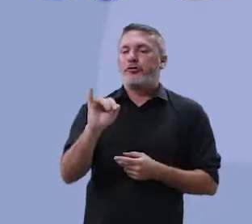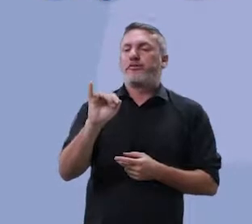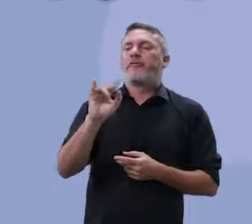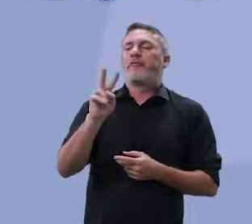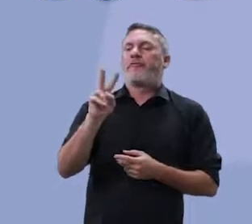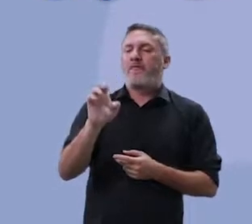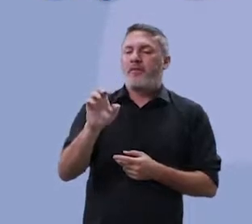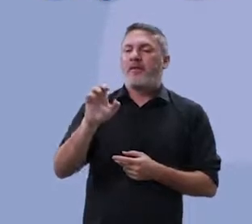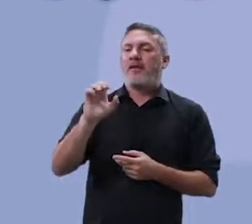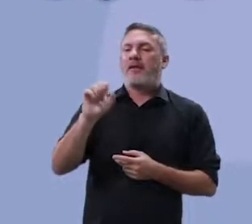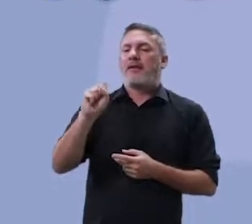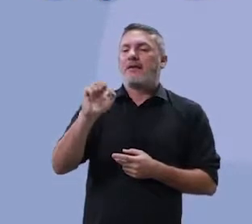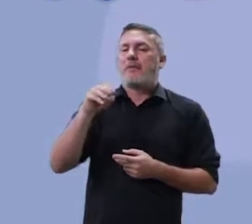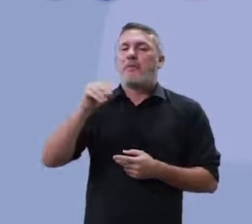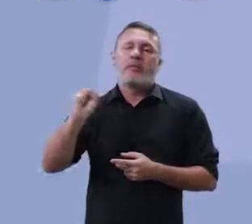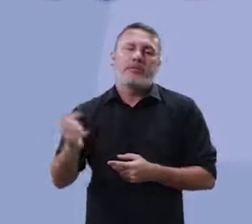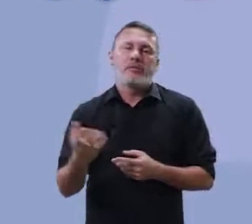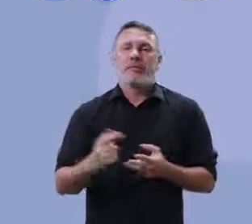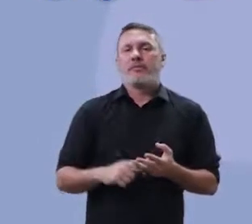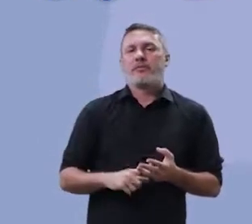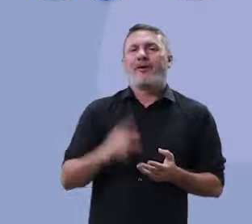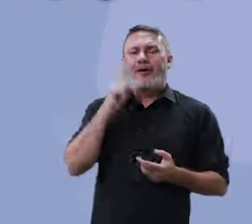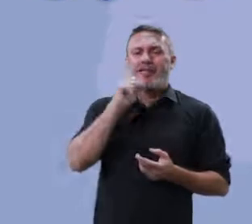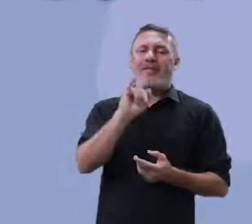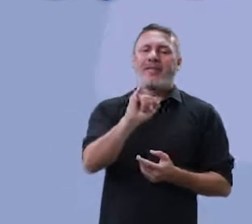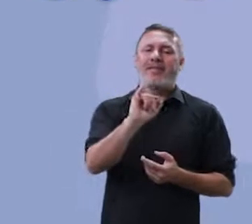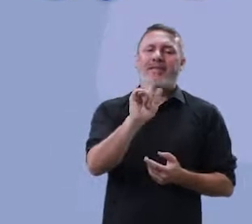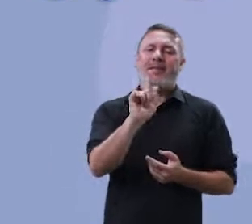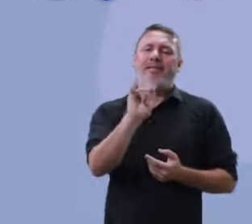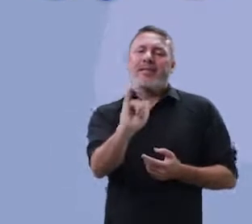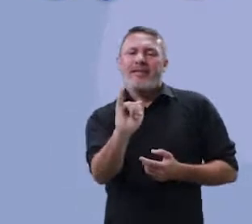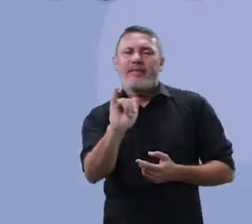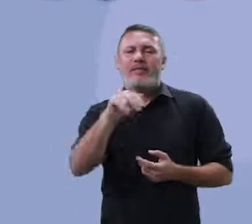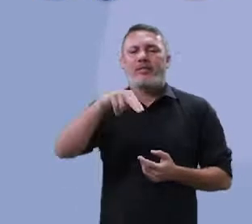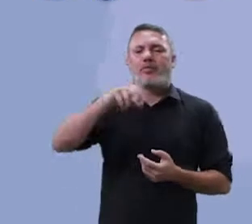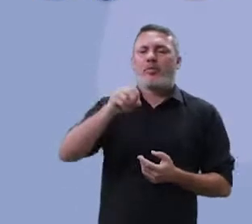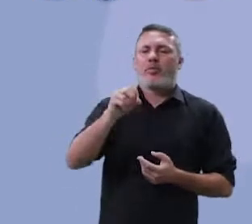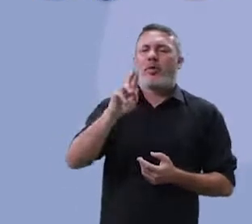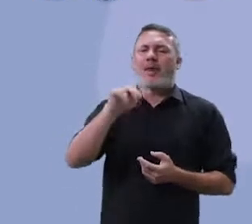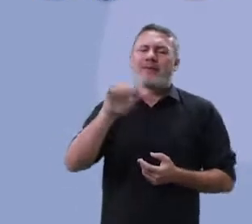C ali. Ele escreveu ali ignorância.